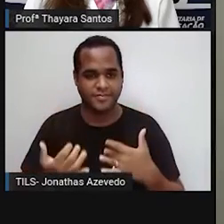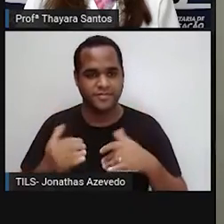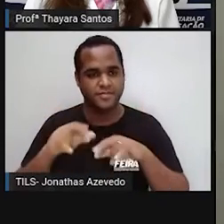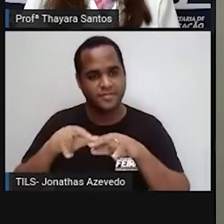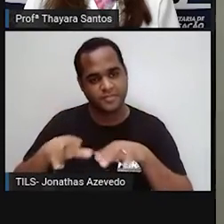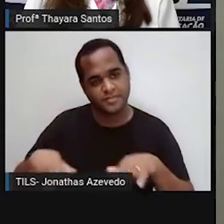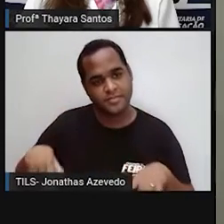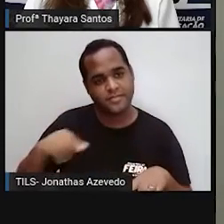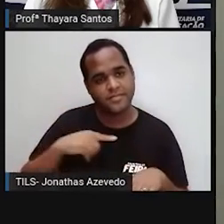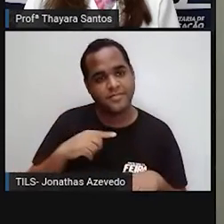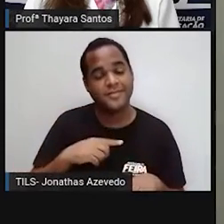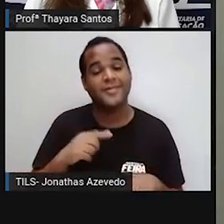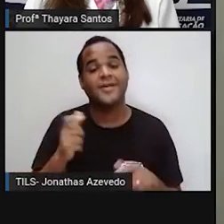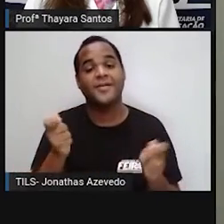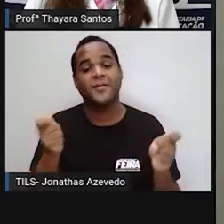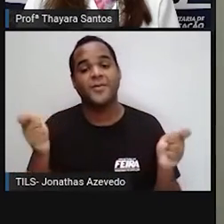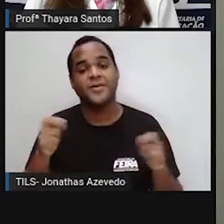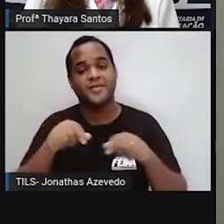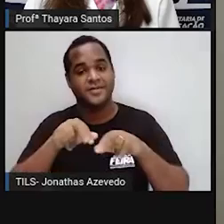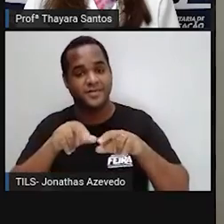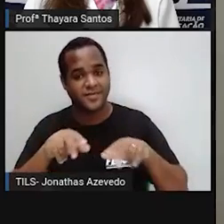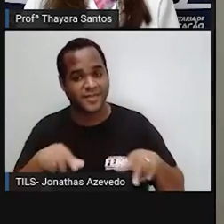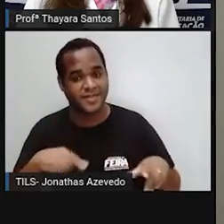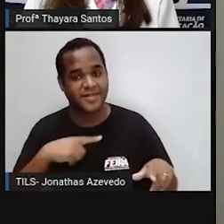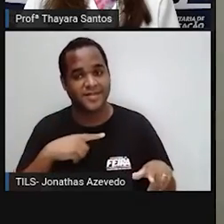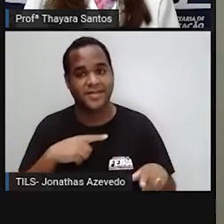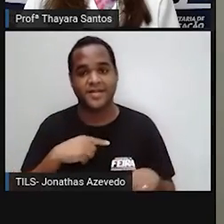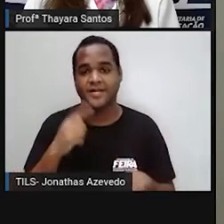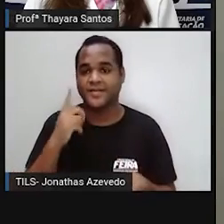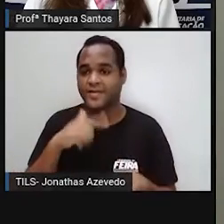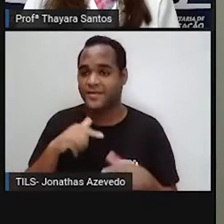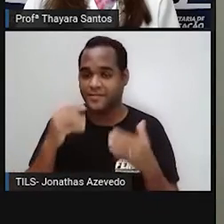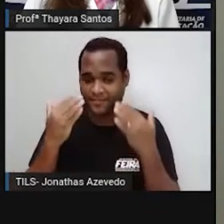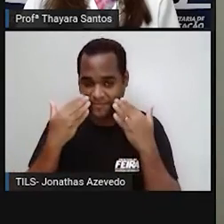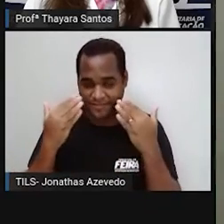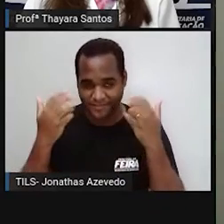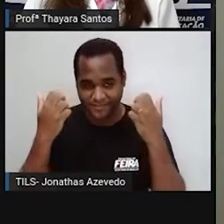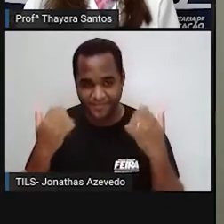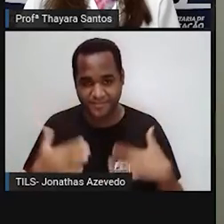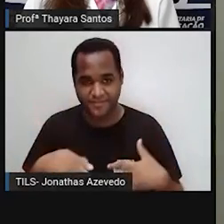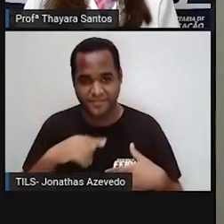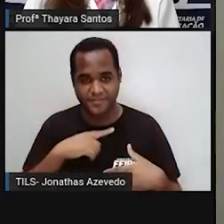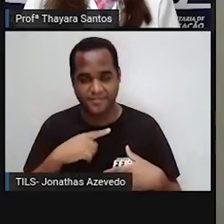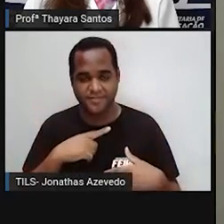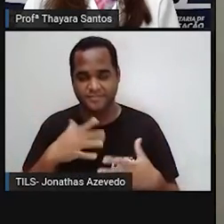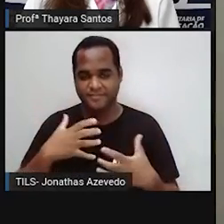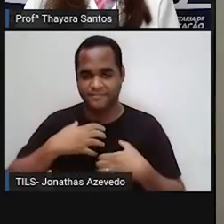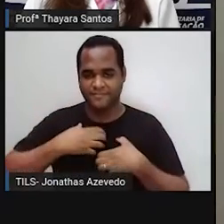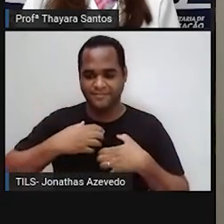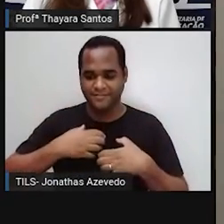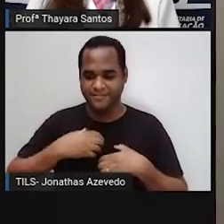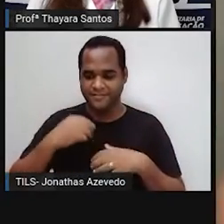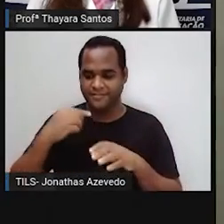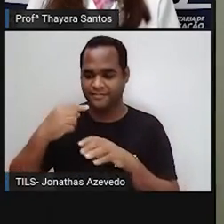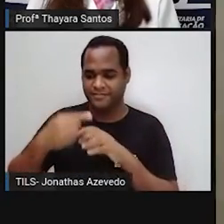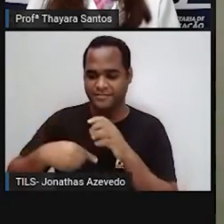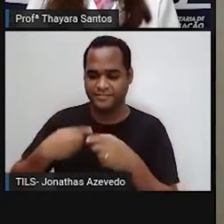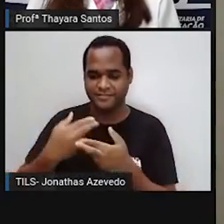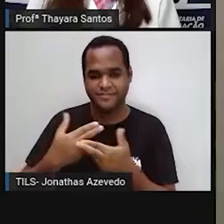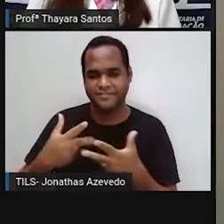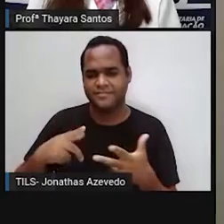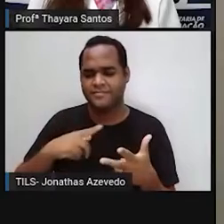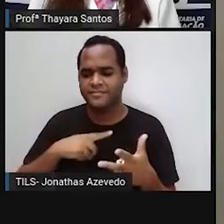Então, lá nós temos as primeiras respostas do que está acontecendo com os impactos globais. Está tudo